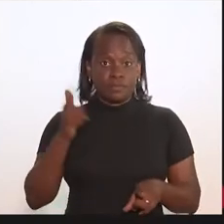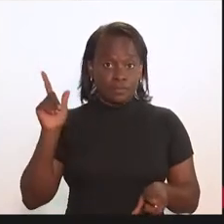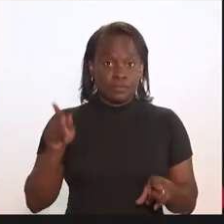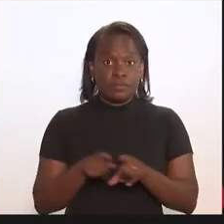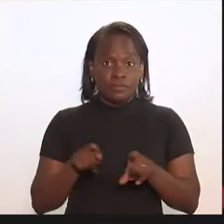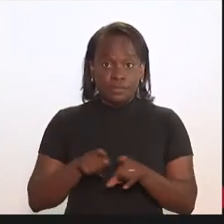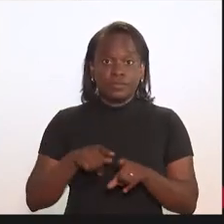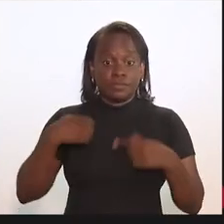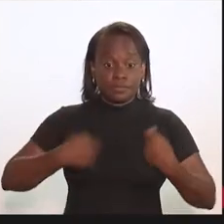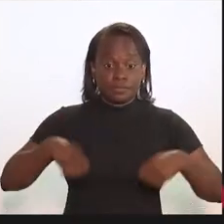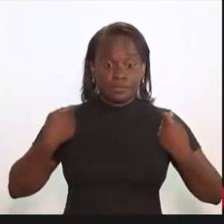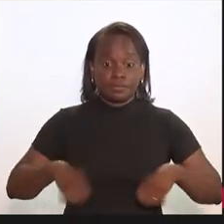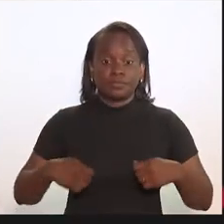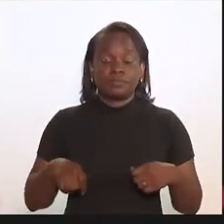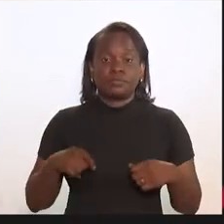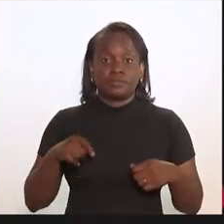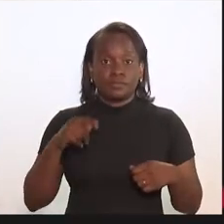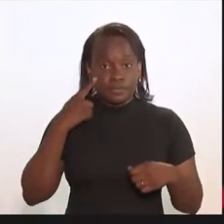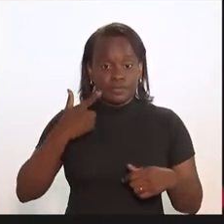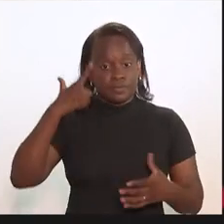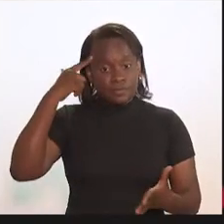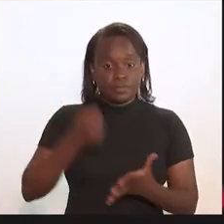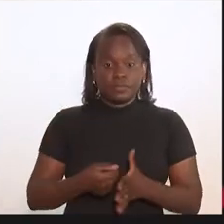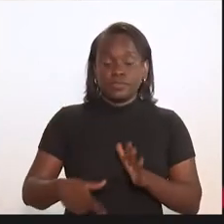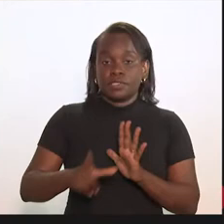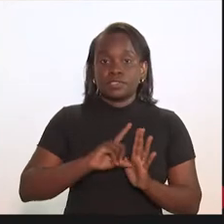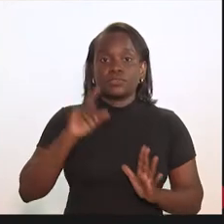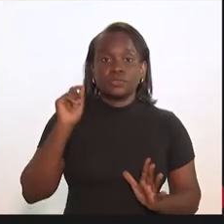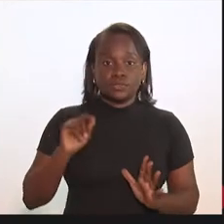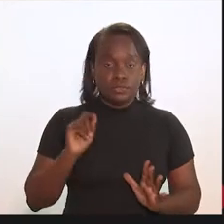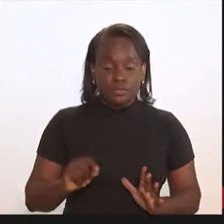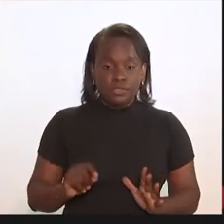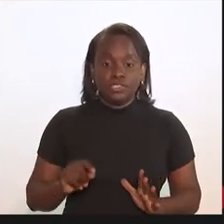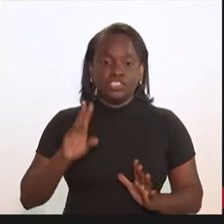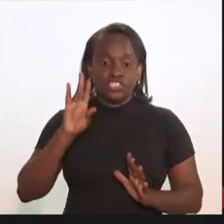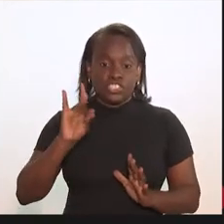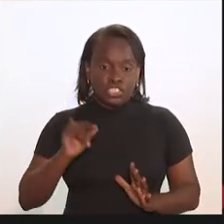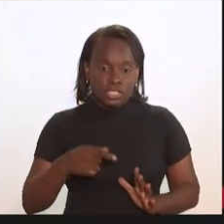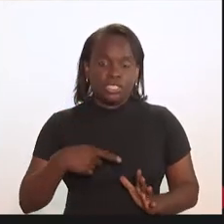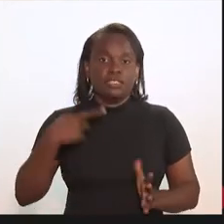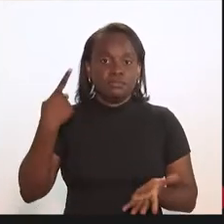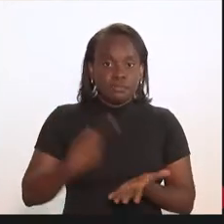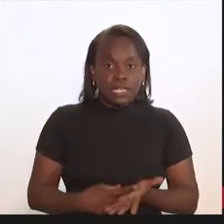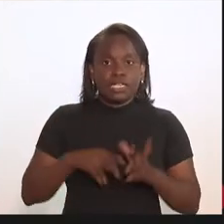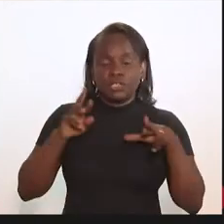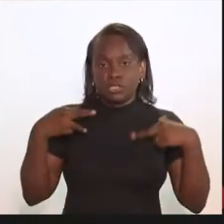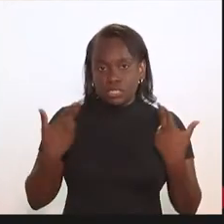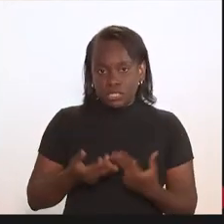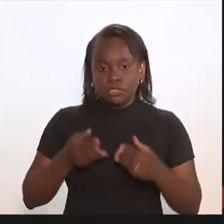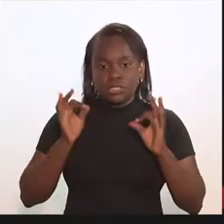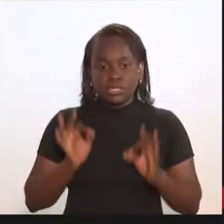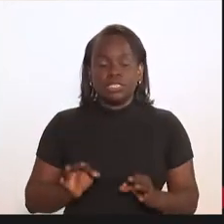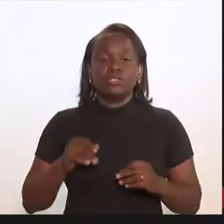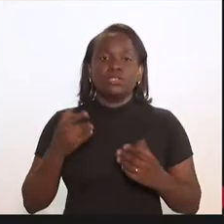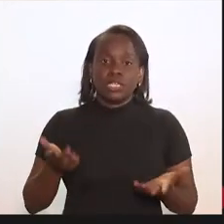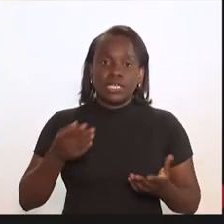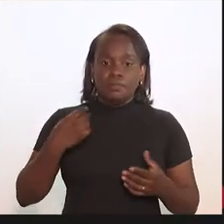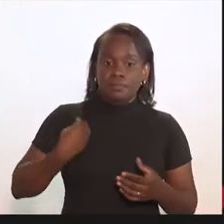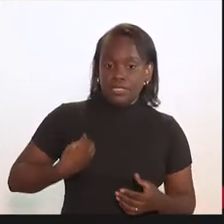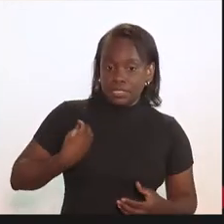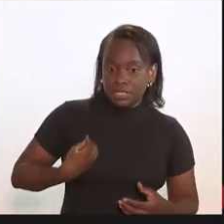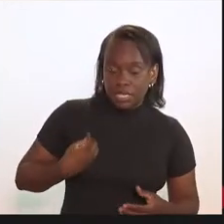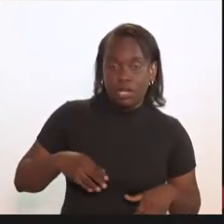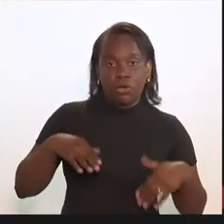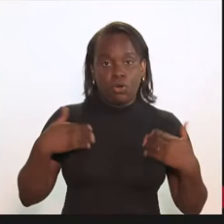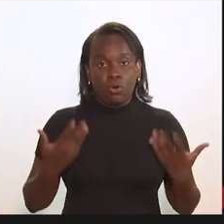situação que também nós precisamos definir é a questão dos dias efetivos das nossas reuniões, se elas serão